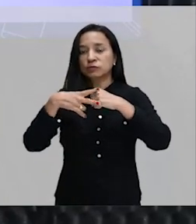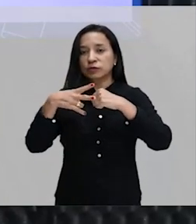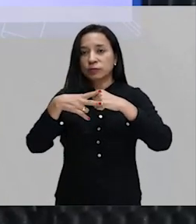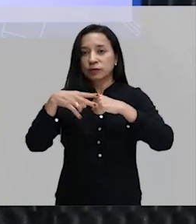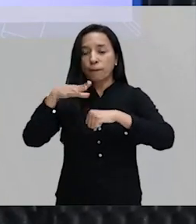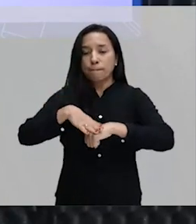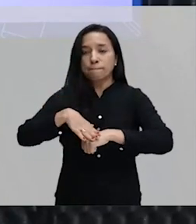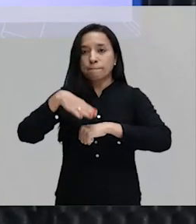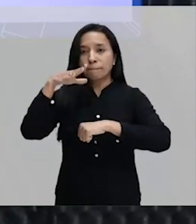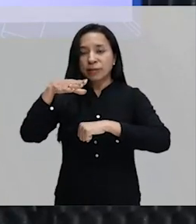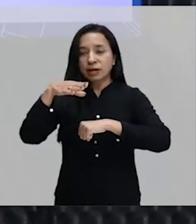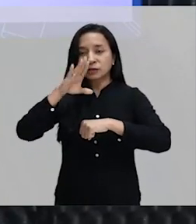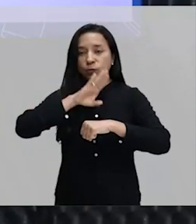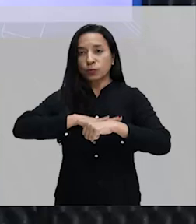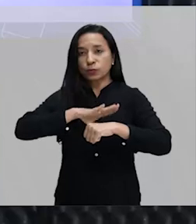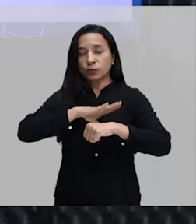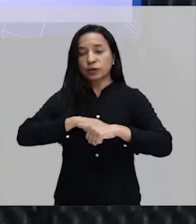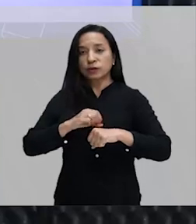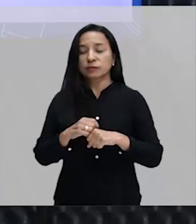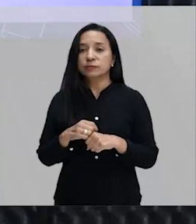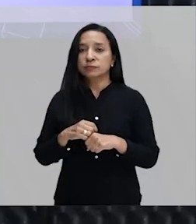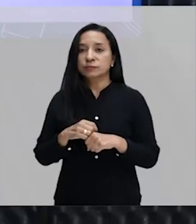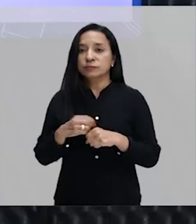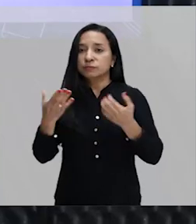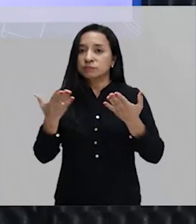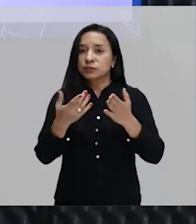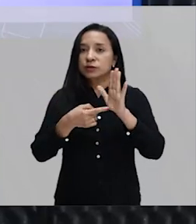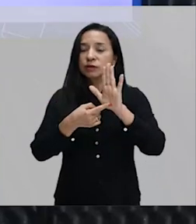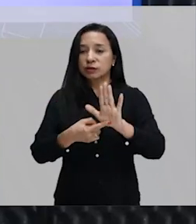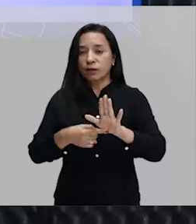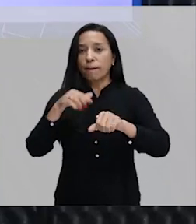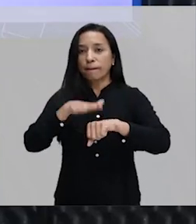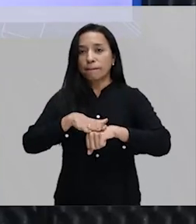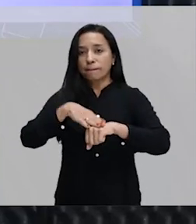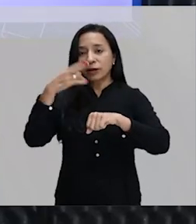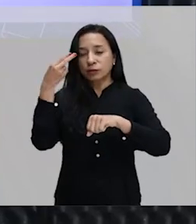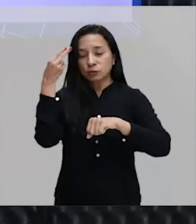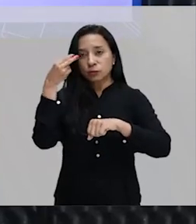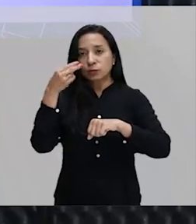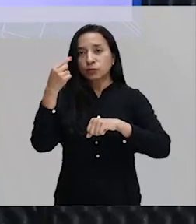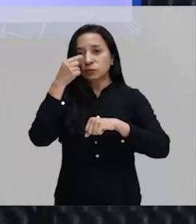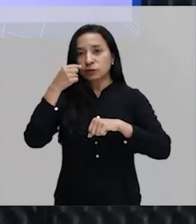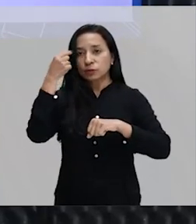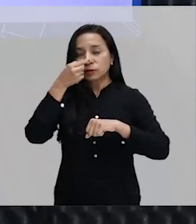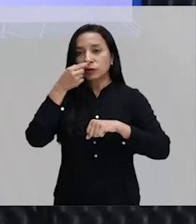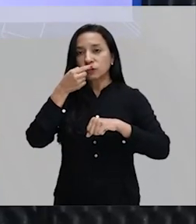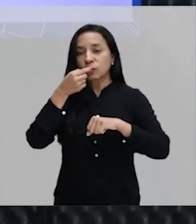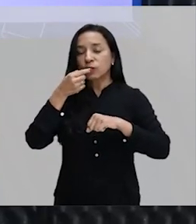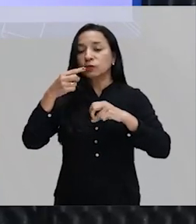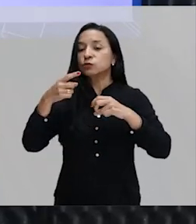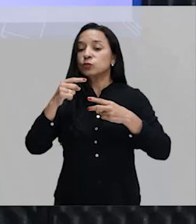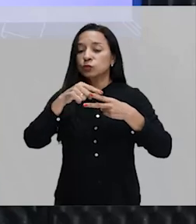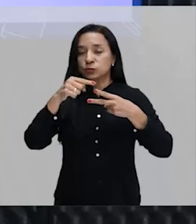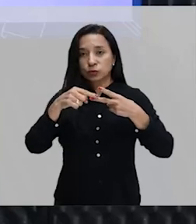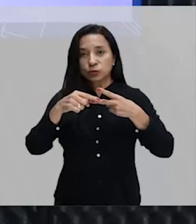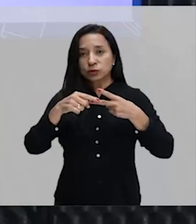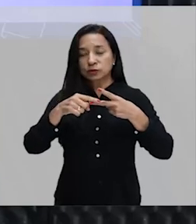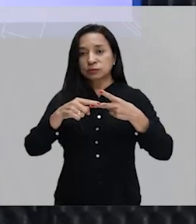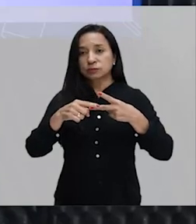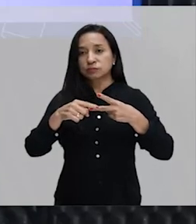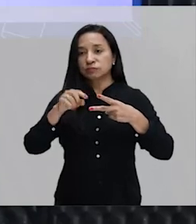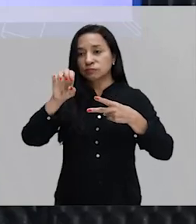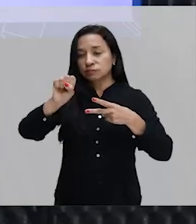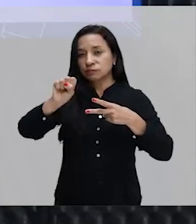bem mais que em português. Então, aqui os verbos mais comuns que eu tenho em espanhol são o verbo ser, estar, tener,